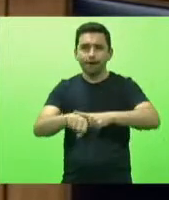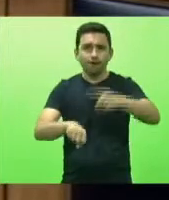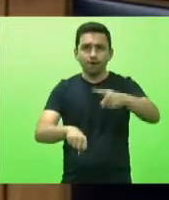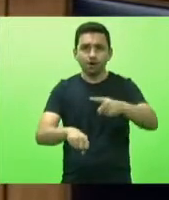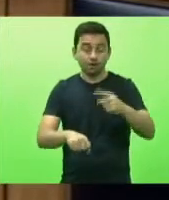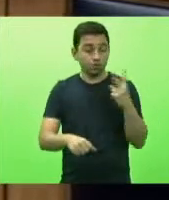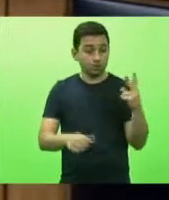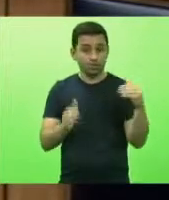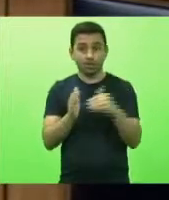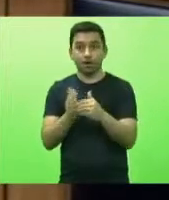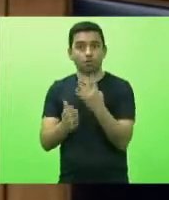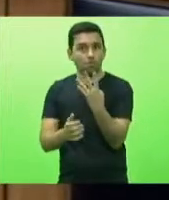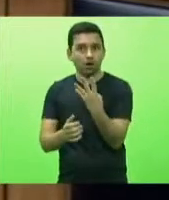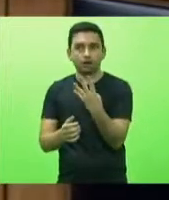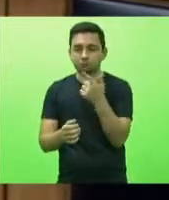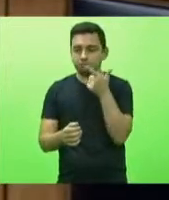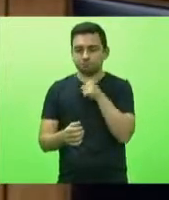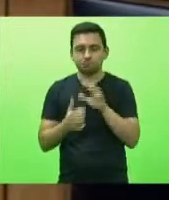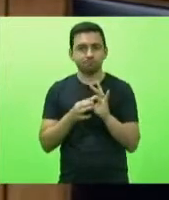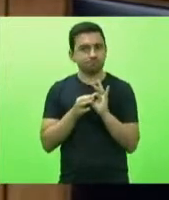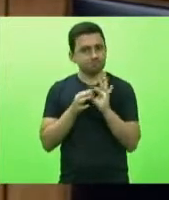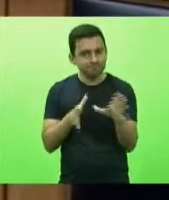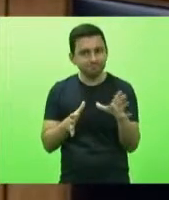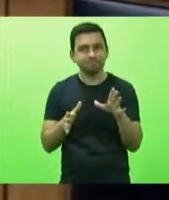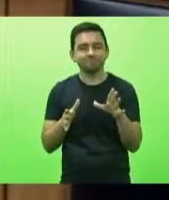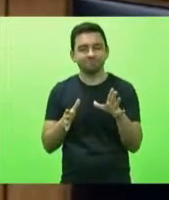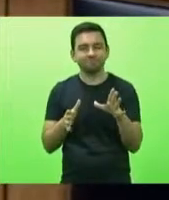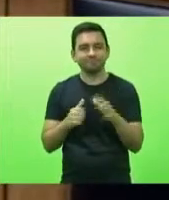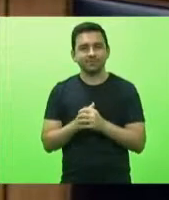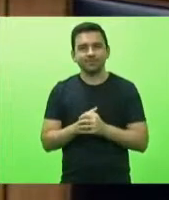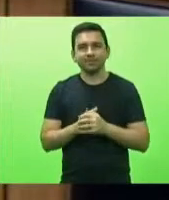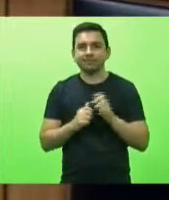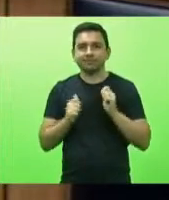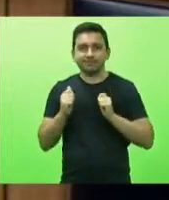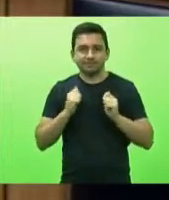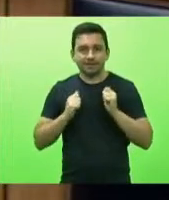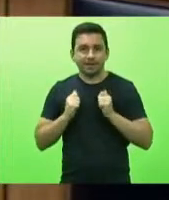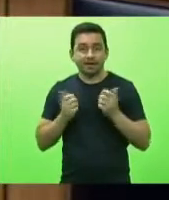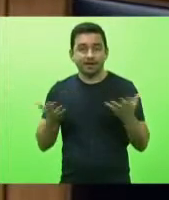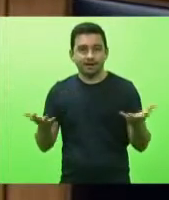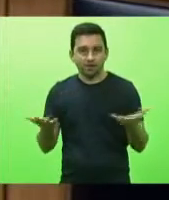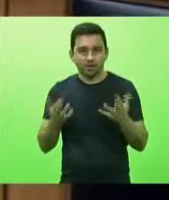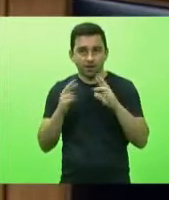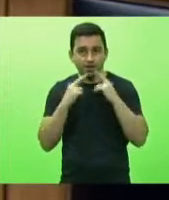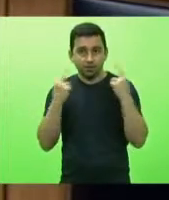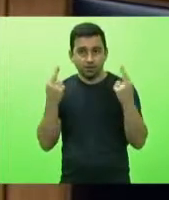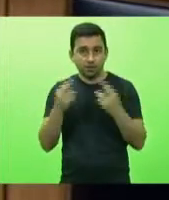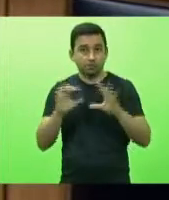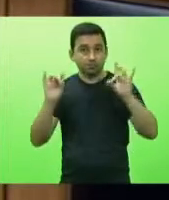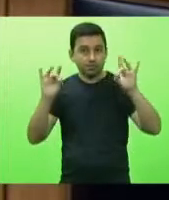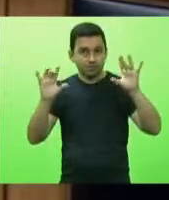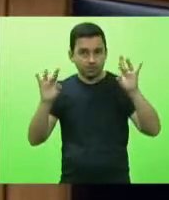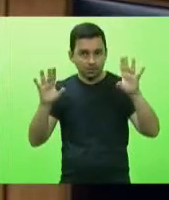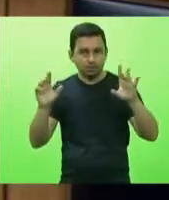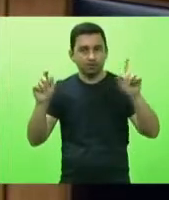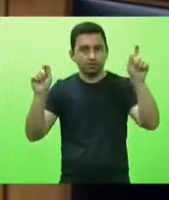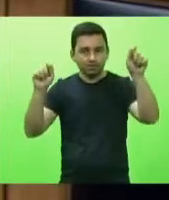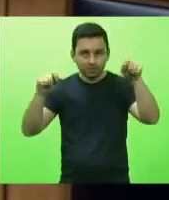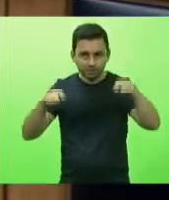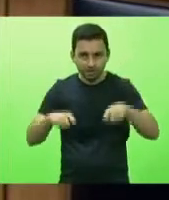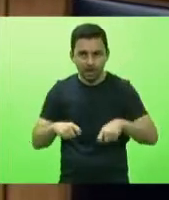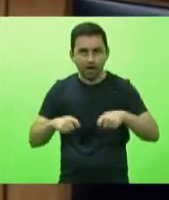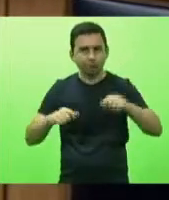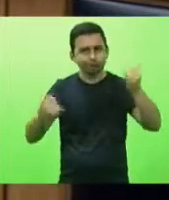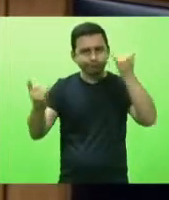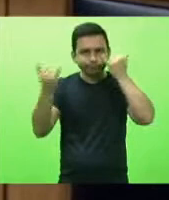esse espaço para nós e espero que essa audiência aqui essa sessão especial sirva para levar a